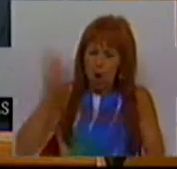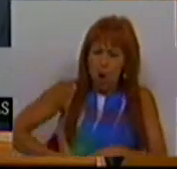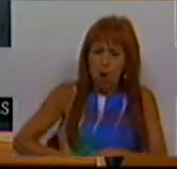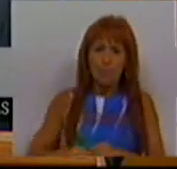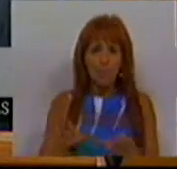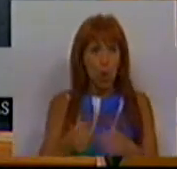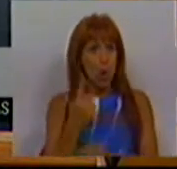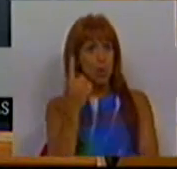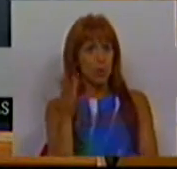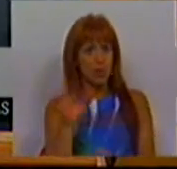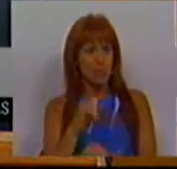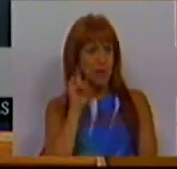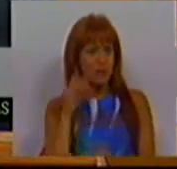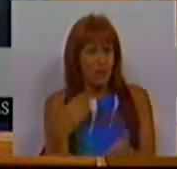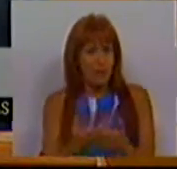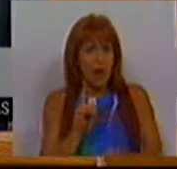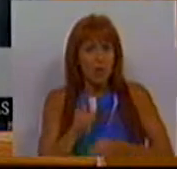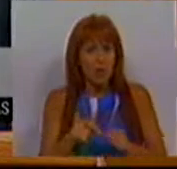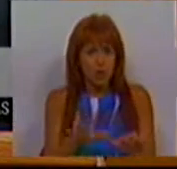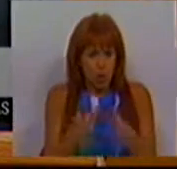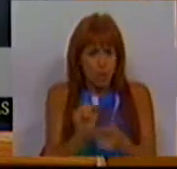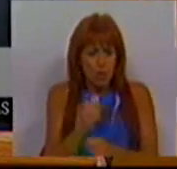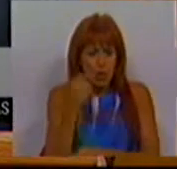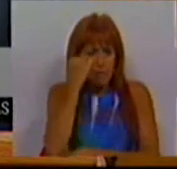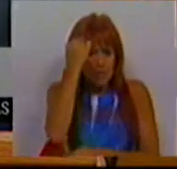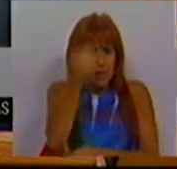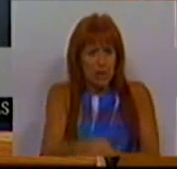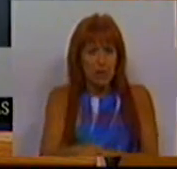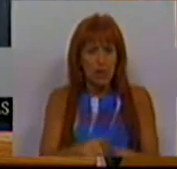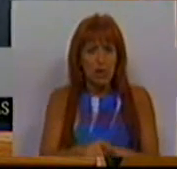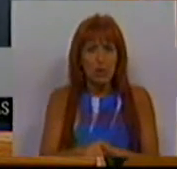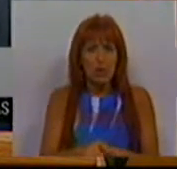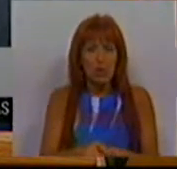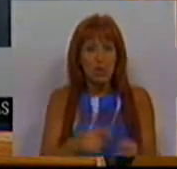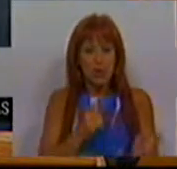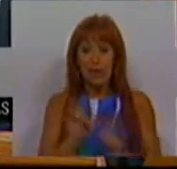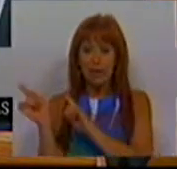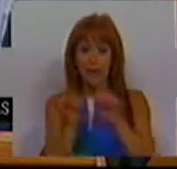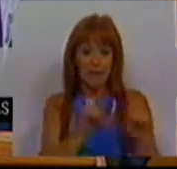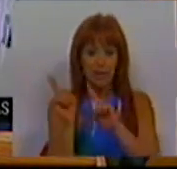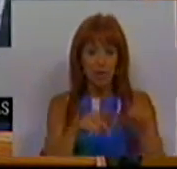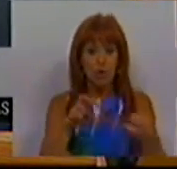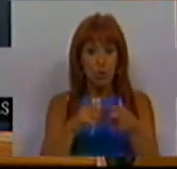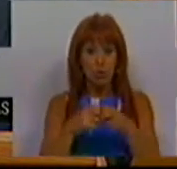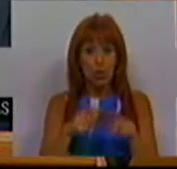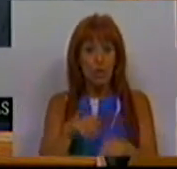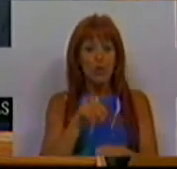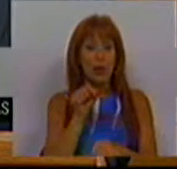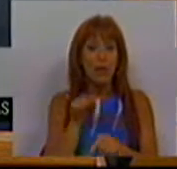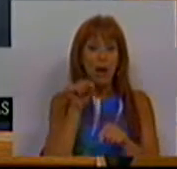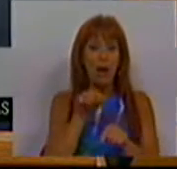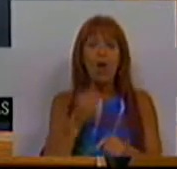de um dos órgãos que mais o valoriza que são as comissões especializadas para onde eram transportados também os problemas locais?